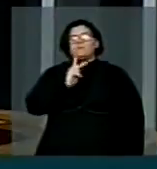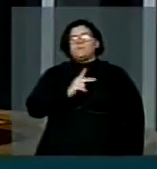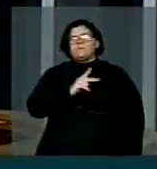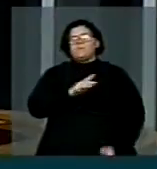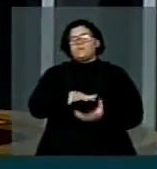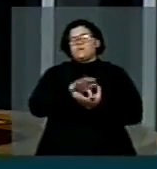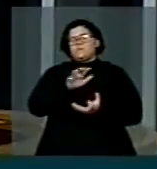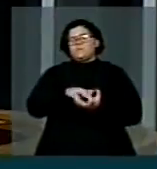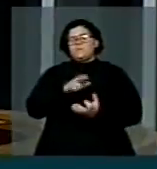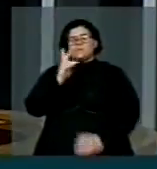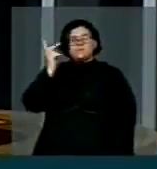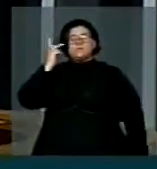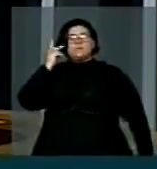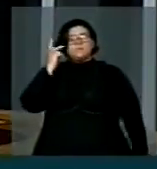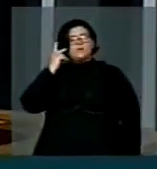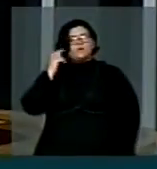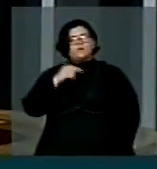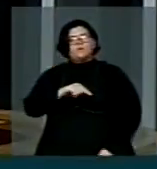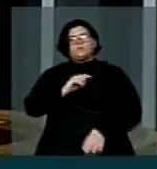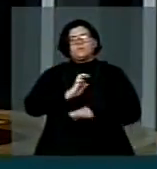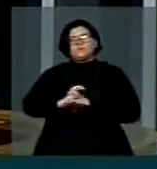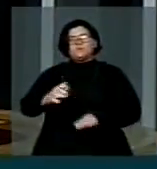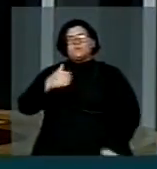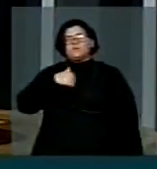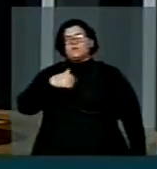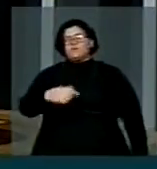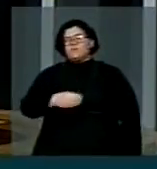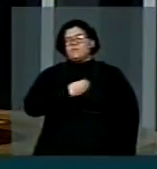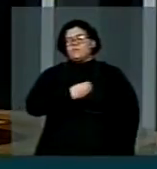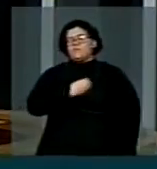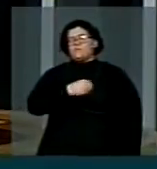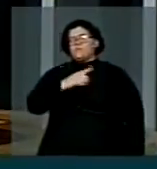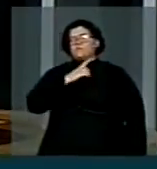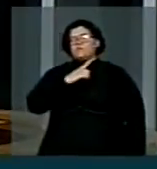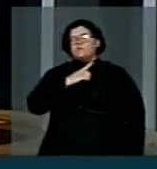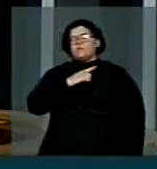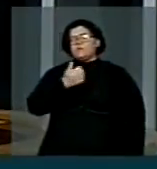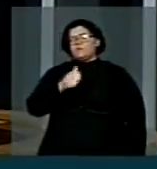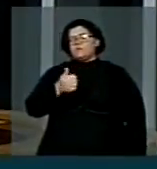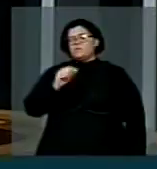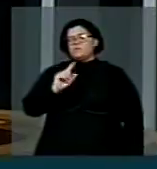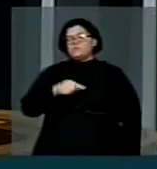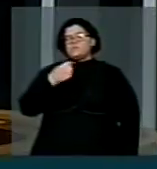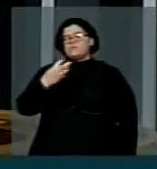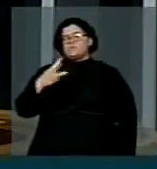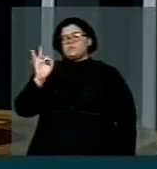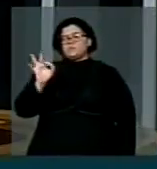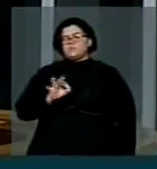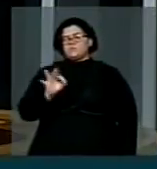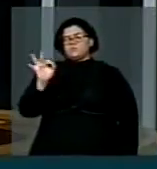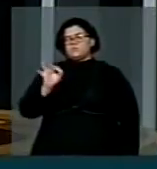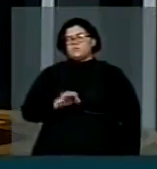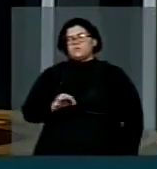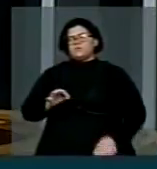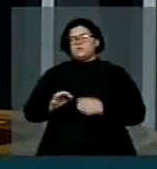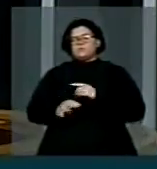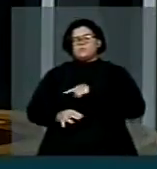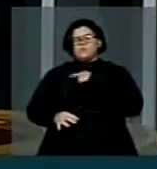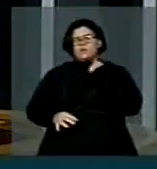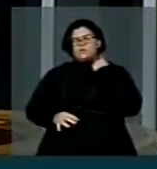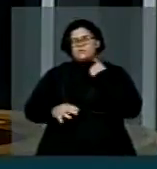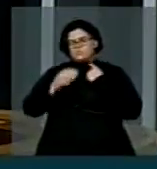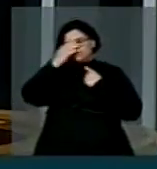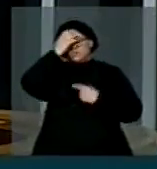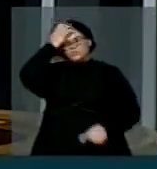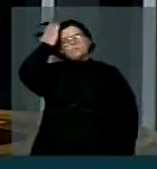Paulo, que é o estado em que vivo, tem uma alta de 11,3% nos homicídios.